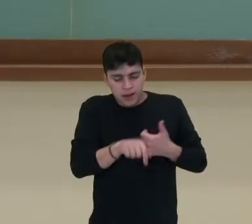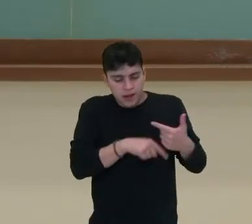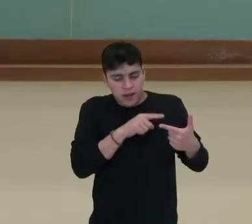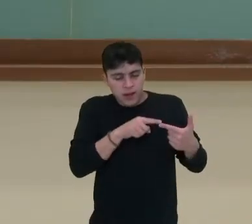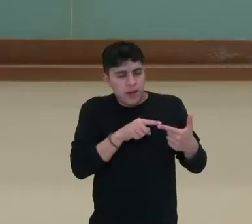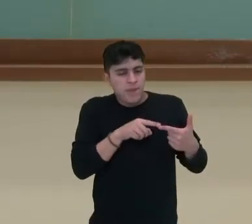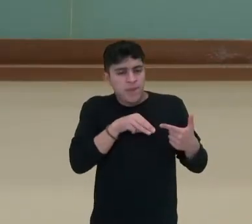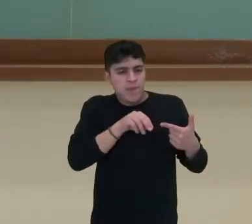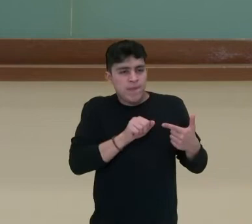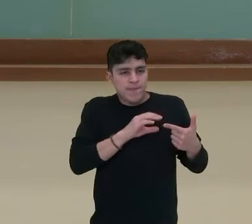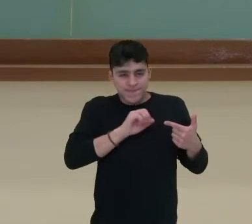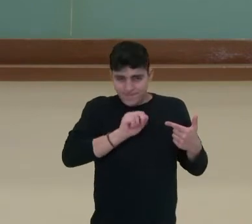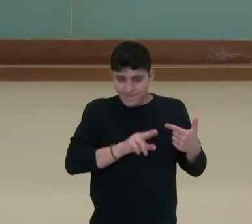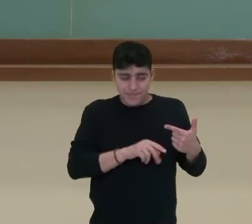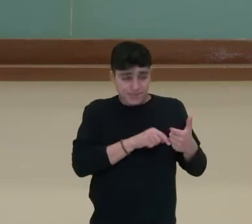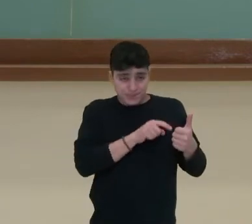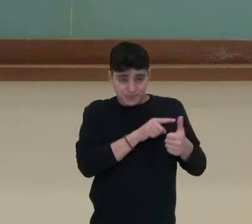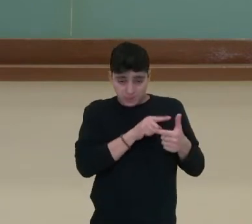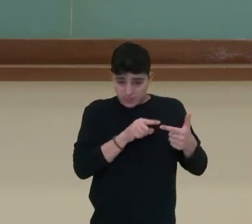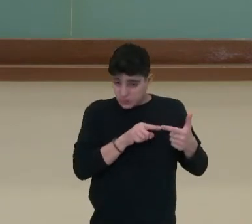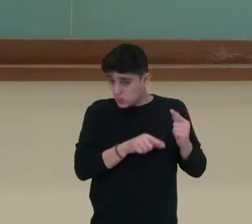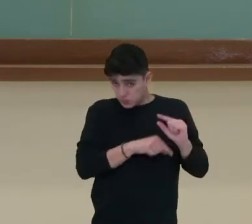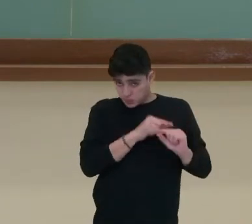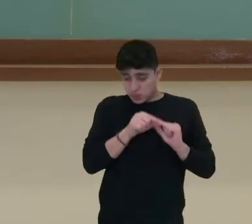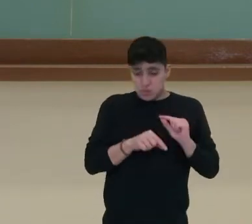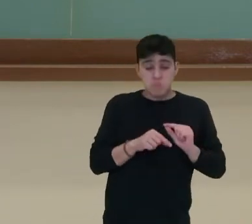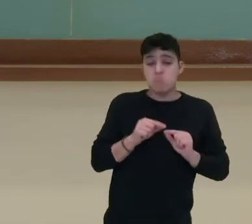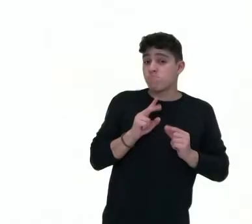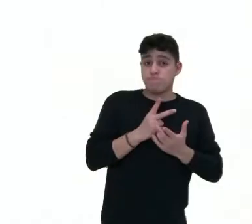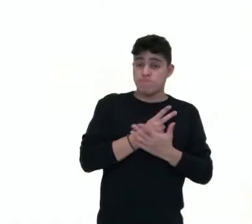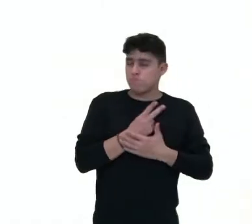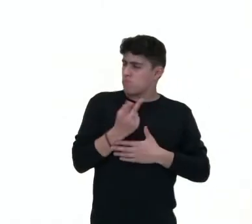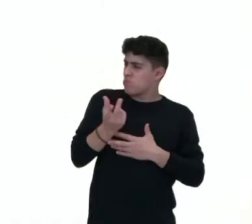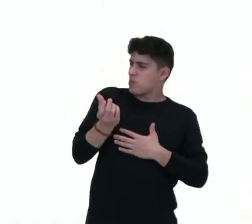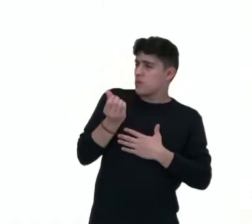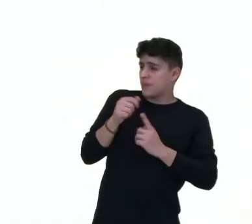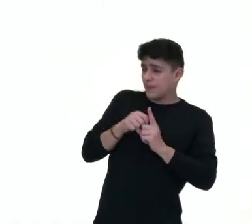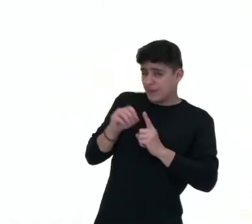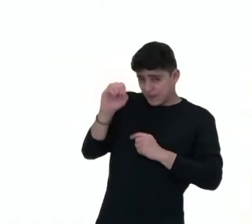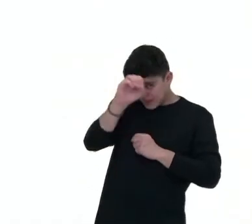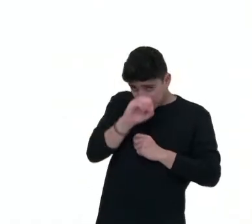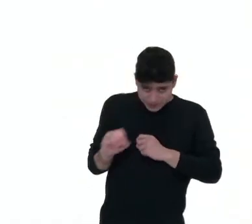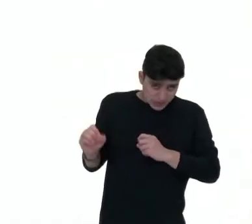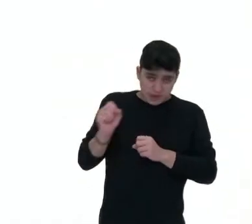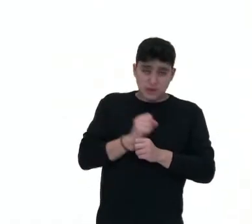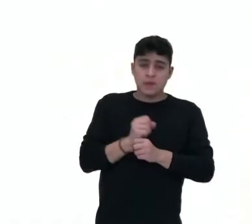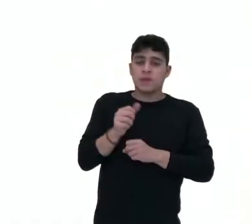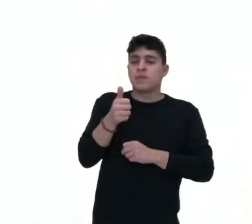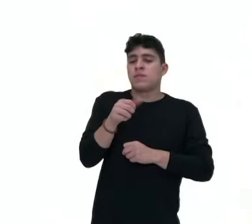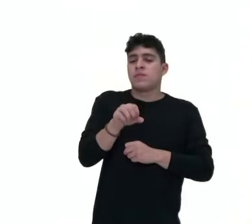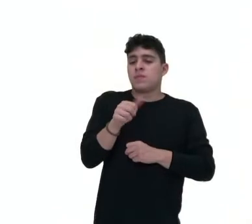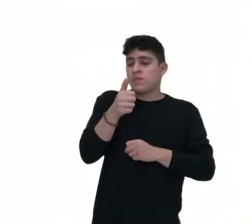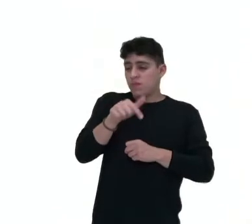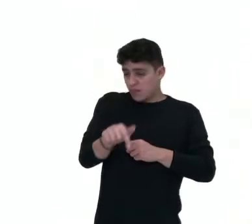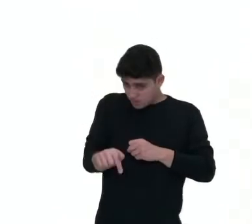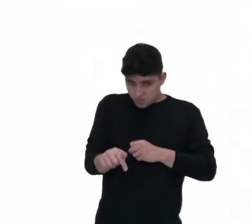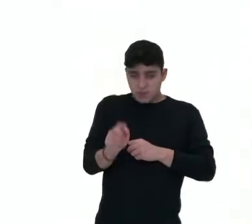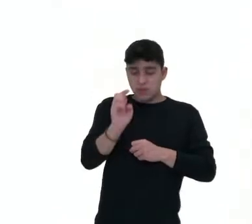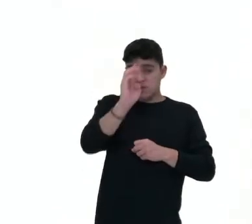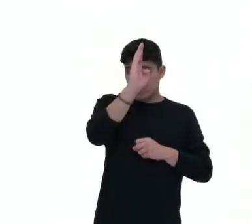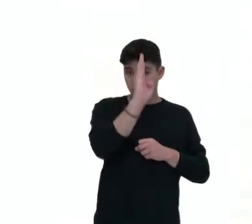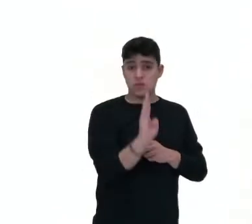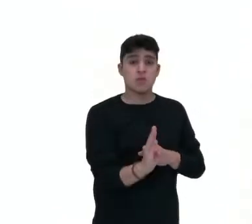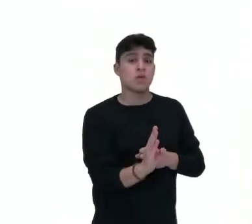navio Macau. Isso vai levar que em 26 de outubro de 1917 o Brasil se torne o